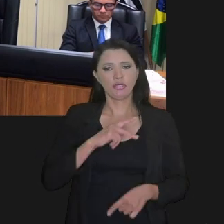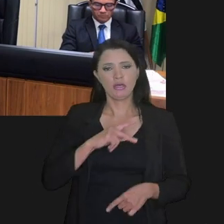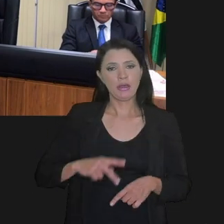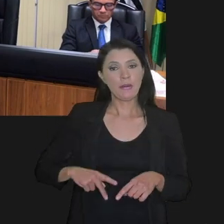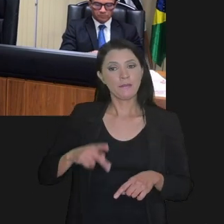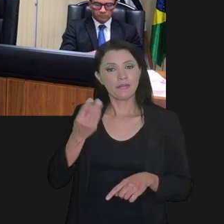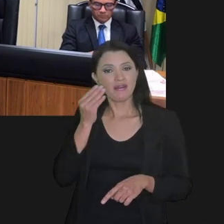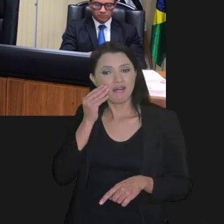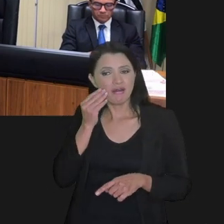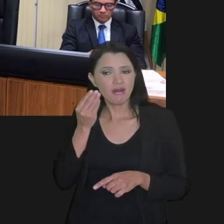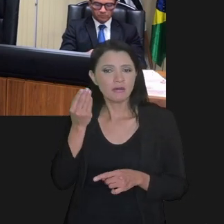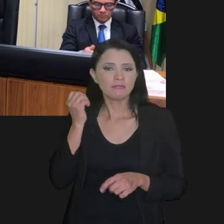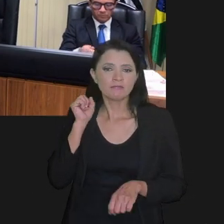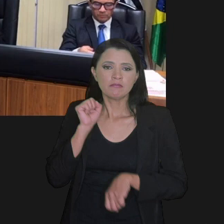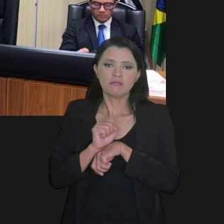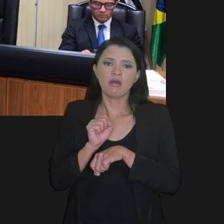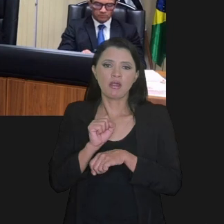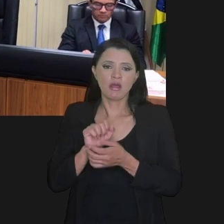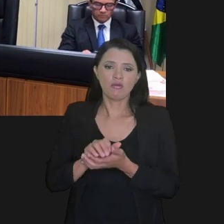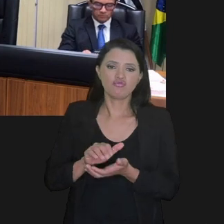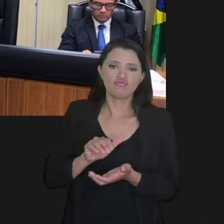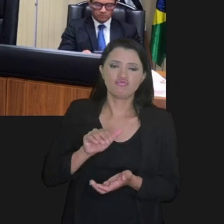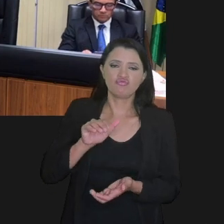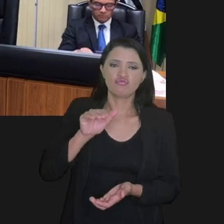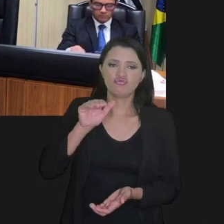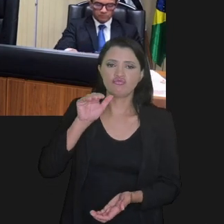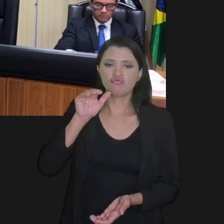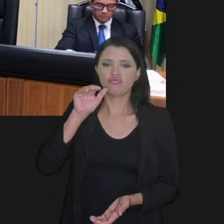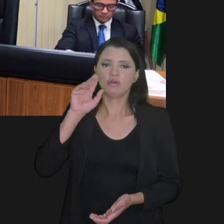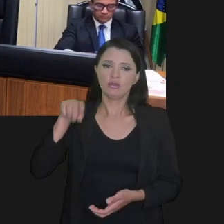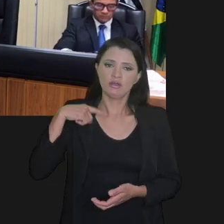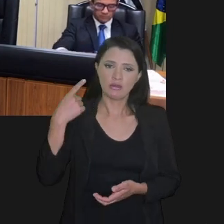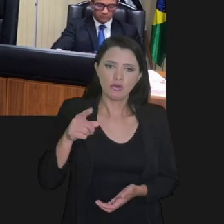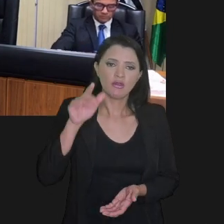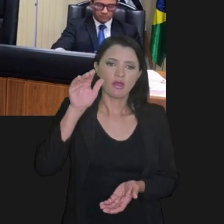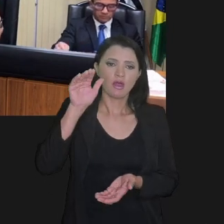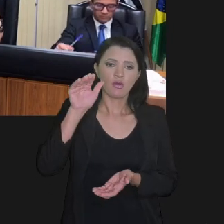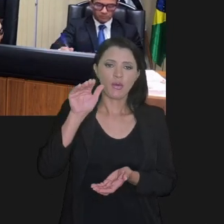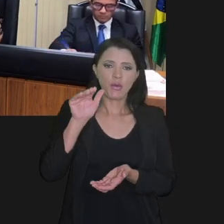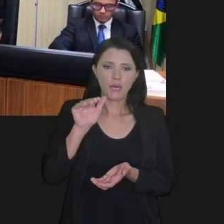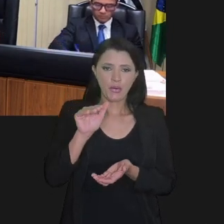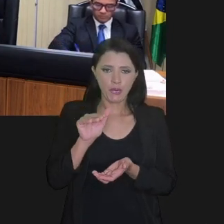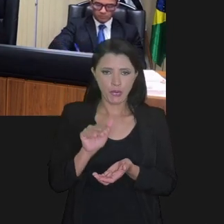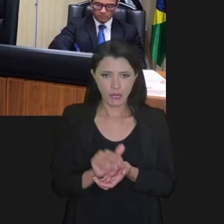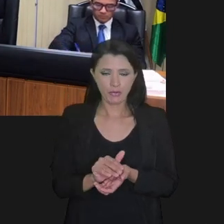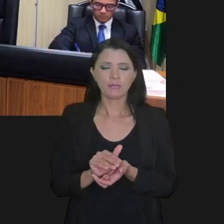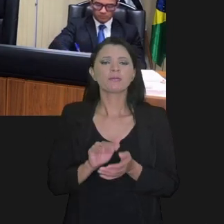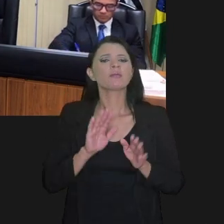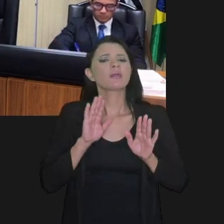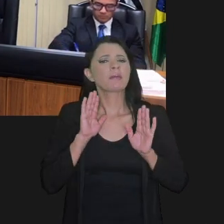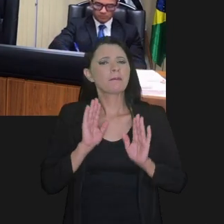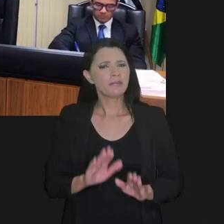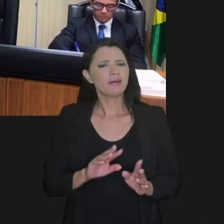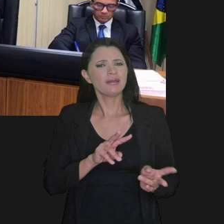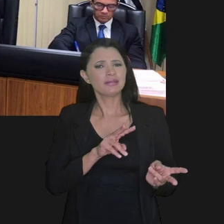política pública para tentar parar a bola de neve e depois começar a fazê-la regredir.